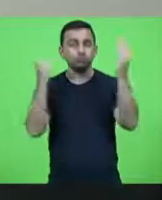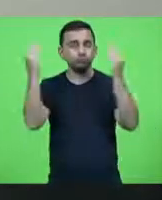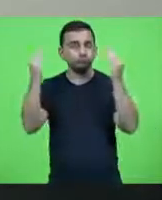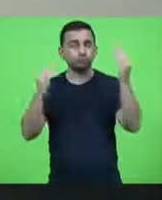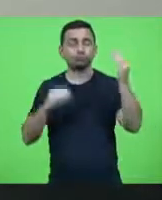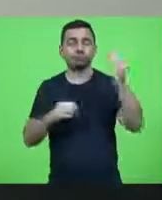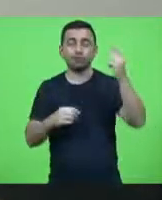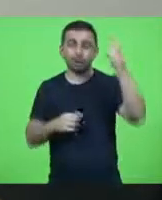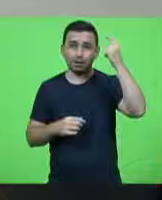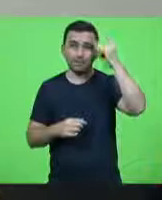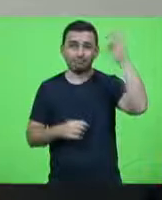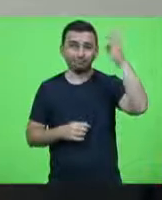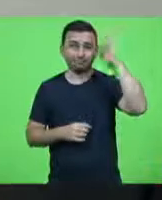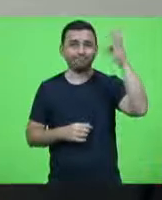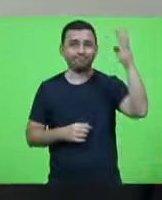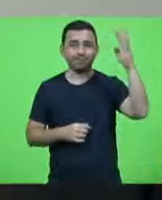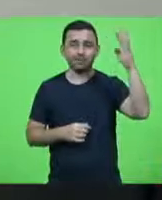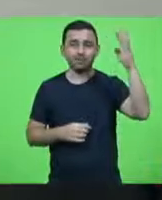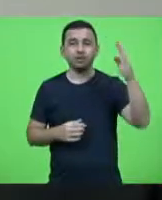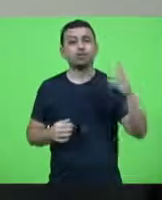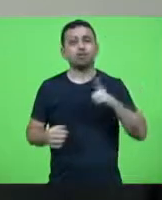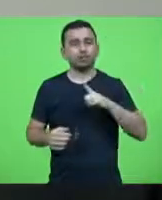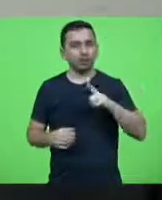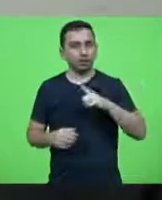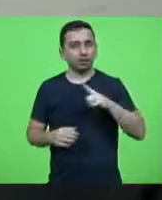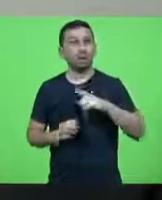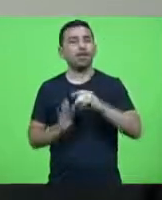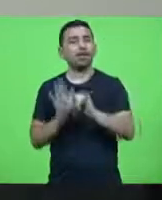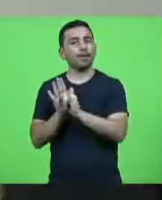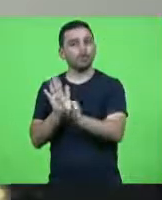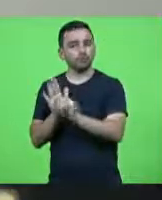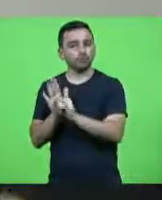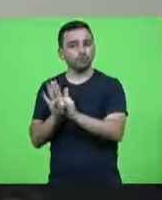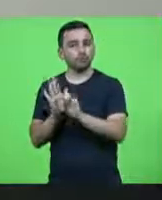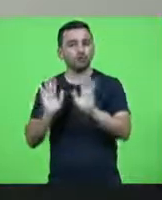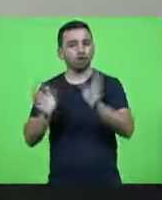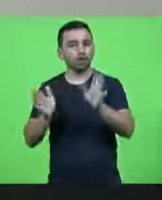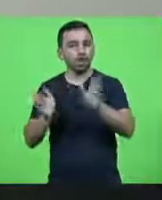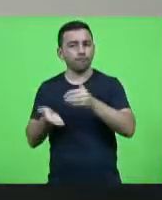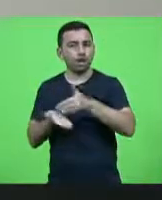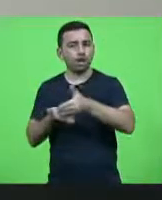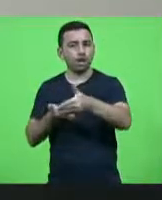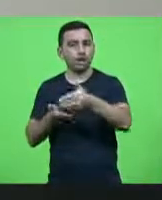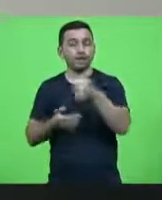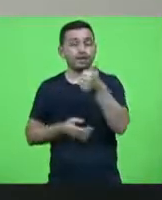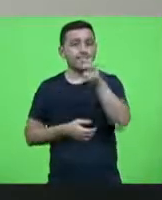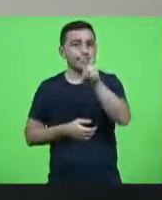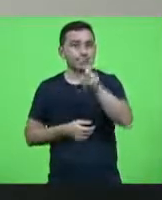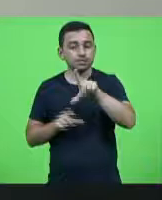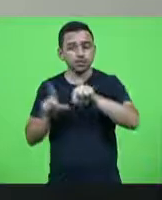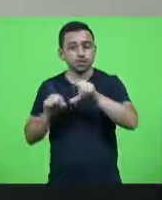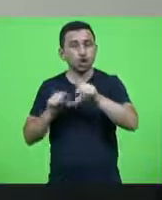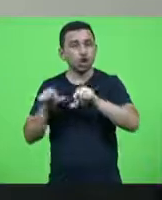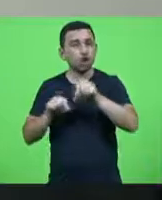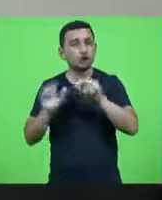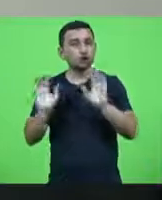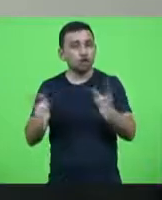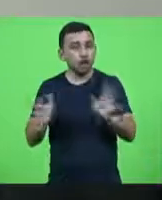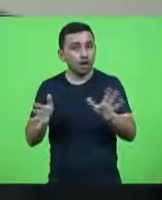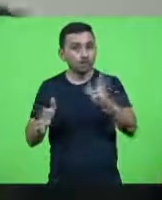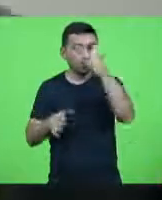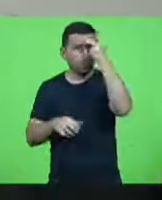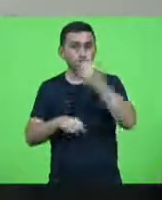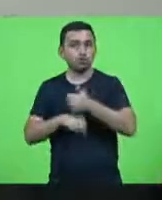está acontecendo? tem um processo seletivo aberto com 15 profissionais selecionados e a Secretaria não